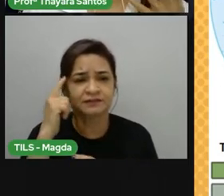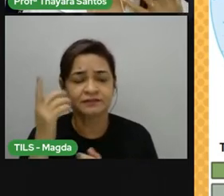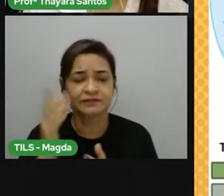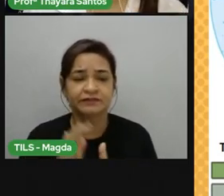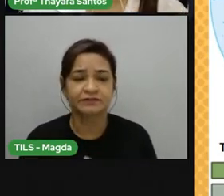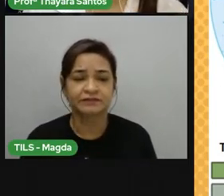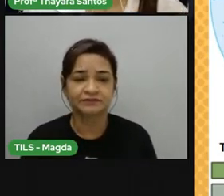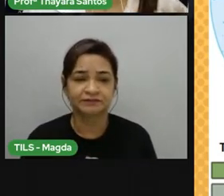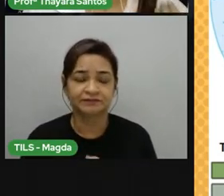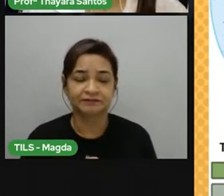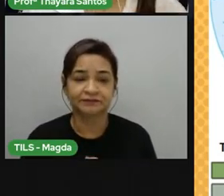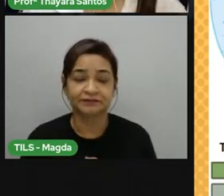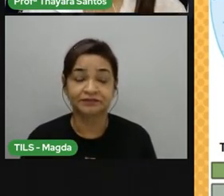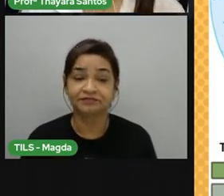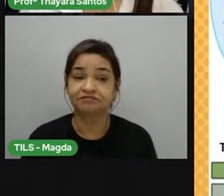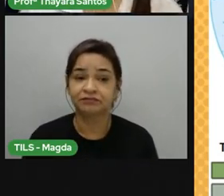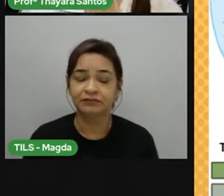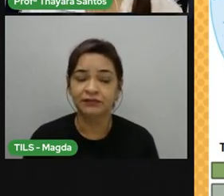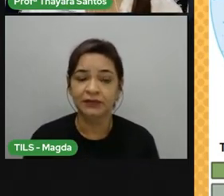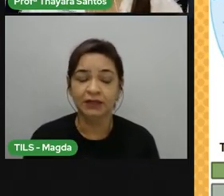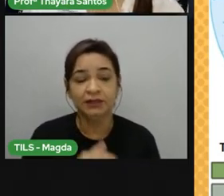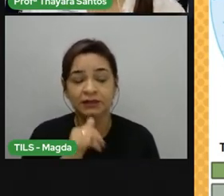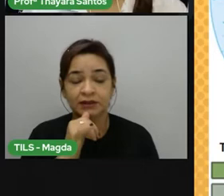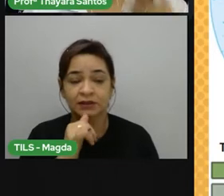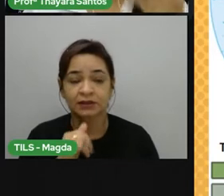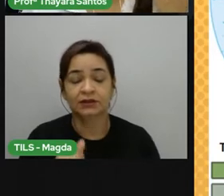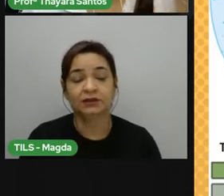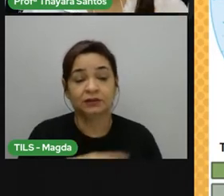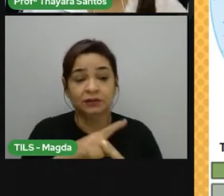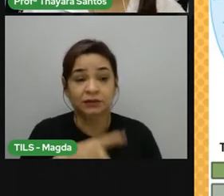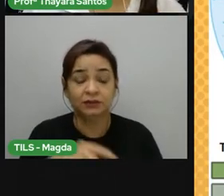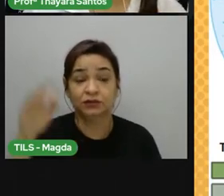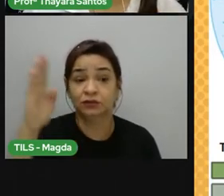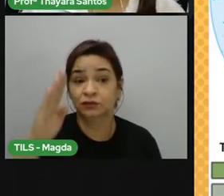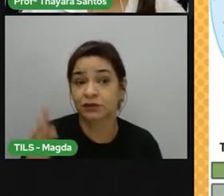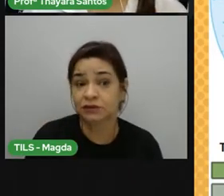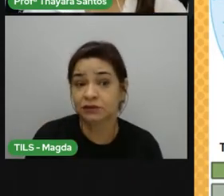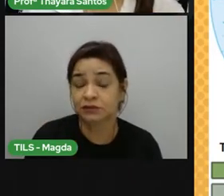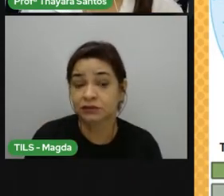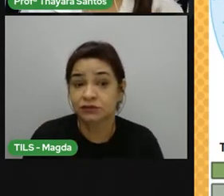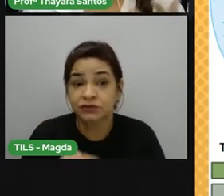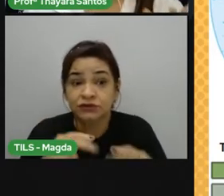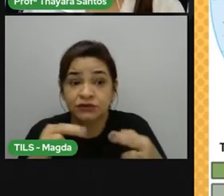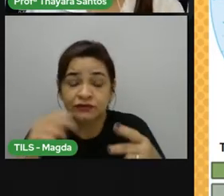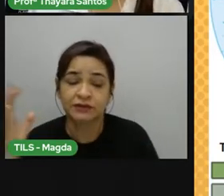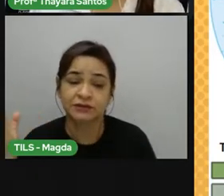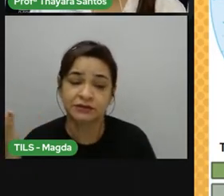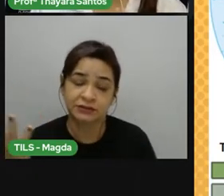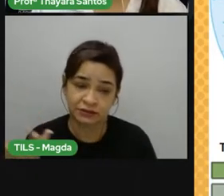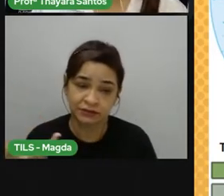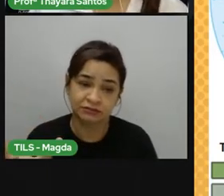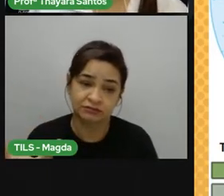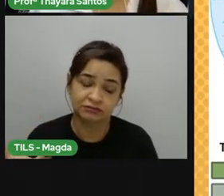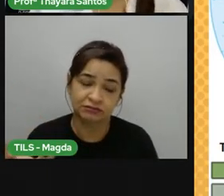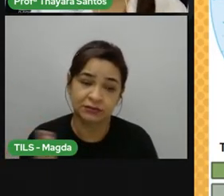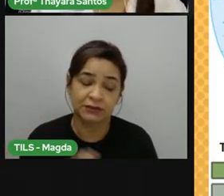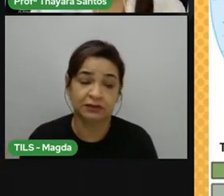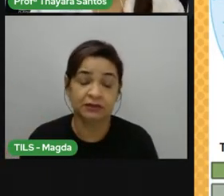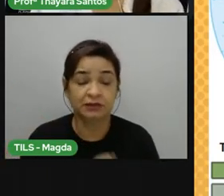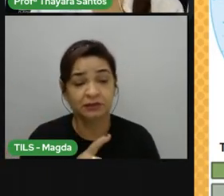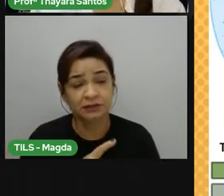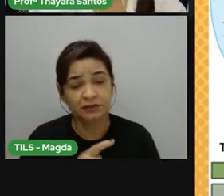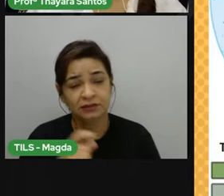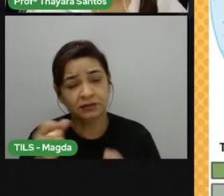mesmo país tem vários tipos de climas diferentes, imagina no mundo inteiro. Só que, claro, tem países que tem um clima muito